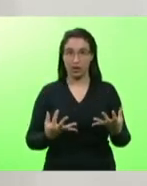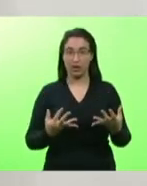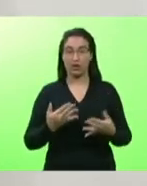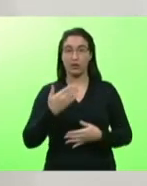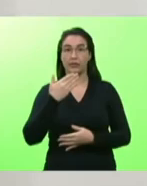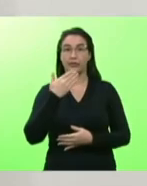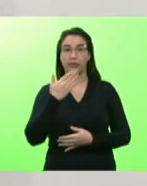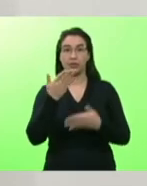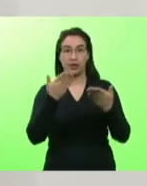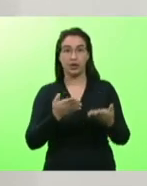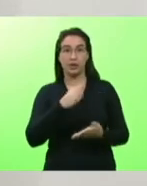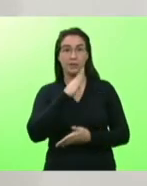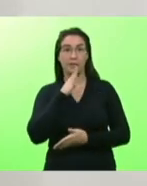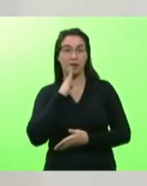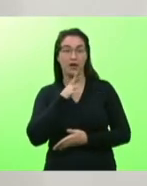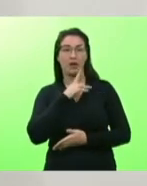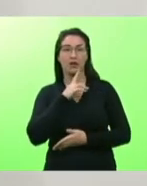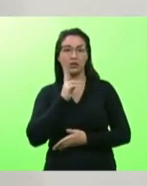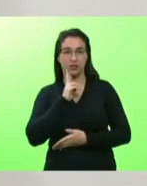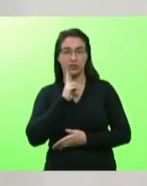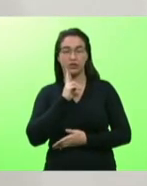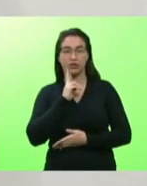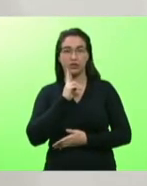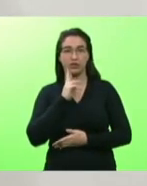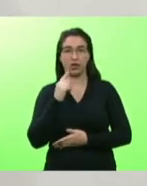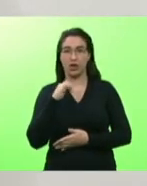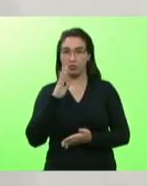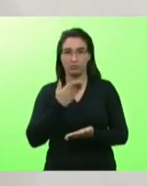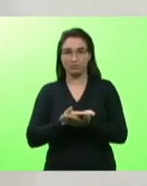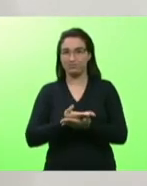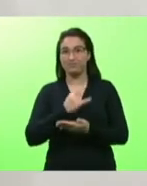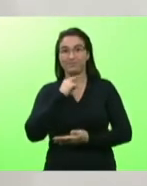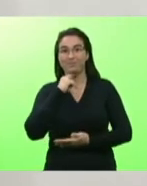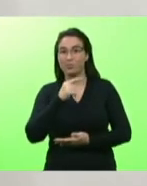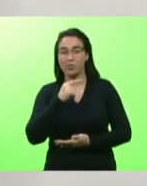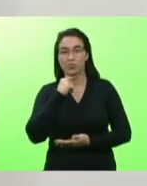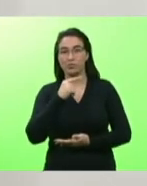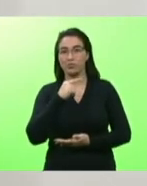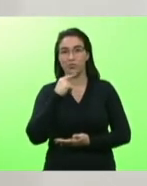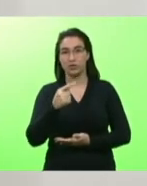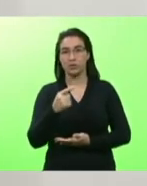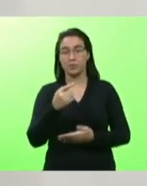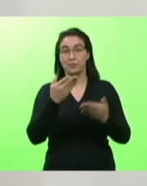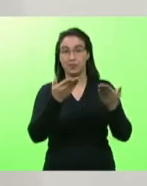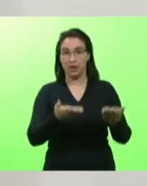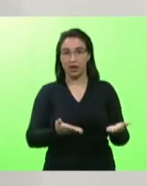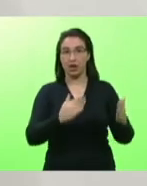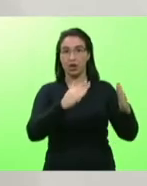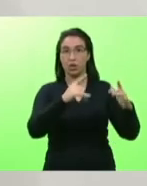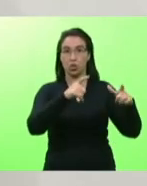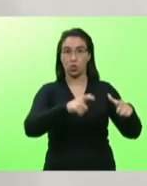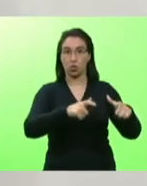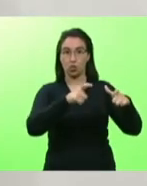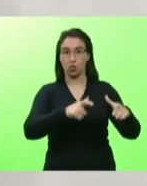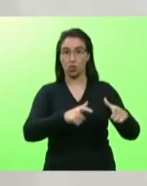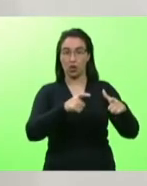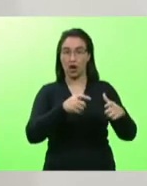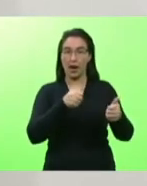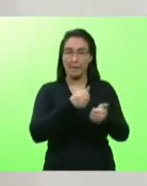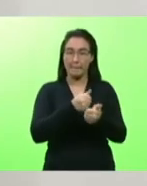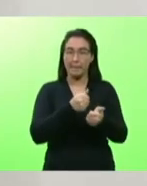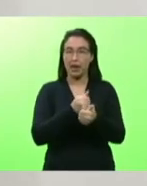restaurantes eu não acredito eu não acredito que um estabelecimento peça depois de um ano de carência